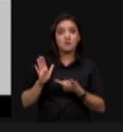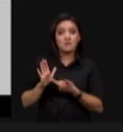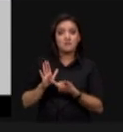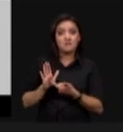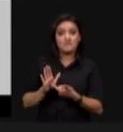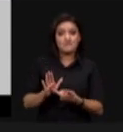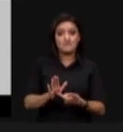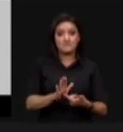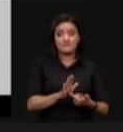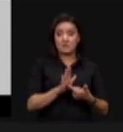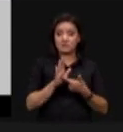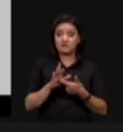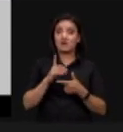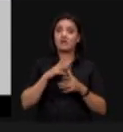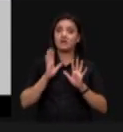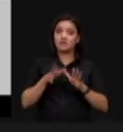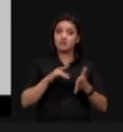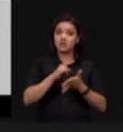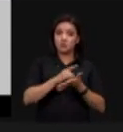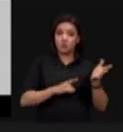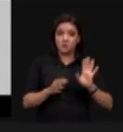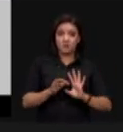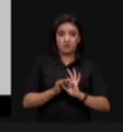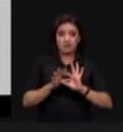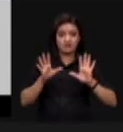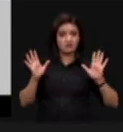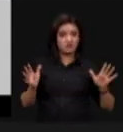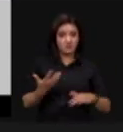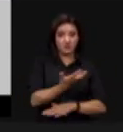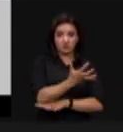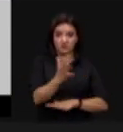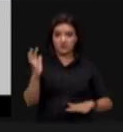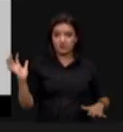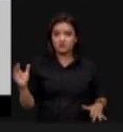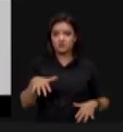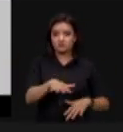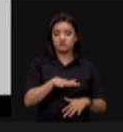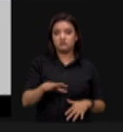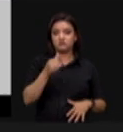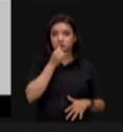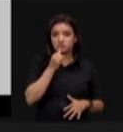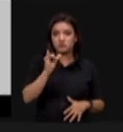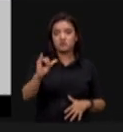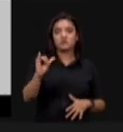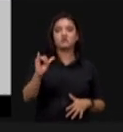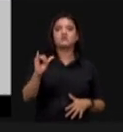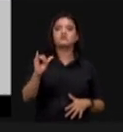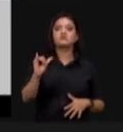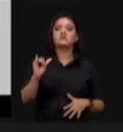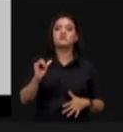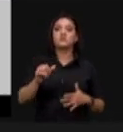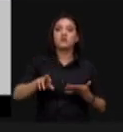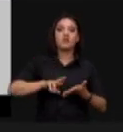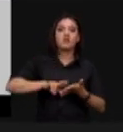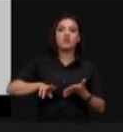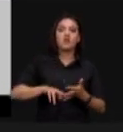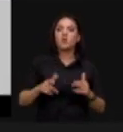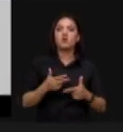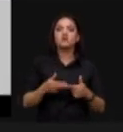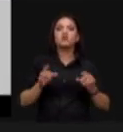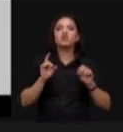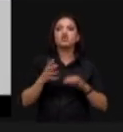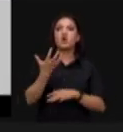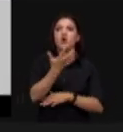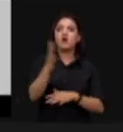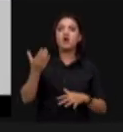é que nós temos um licenciamento ambiental absolutamente abrangente no setor de energia que não se prende às questões puramente